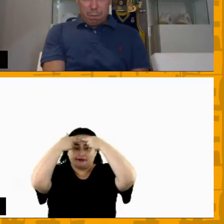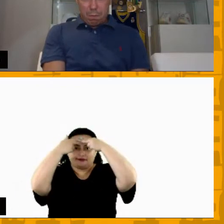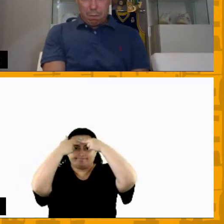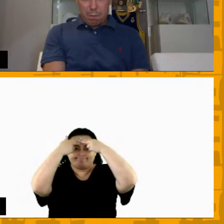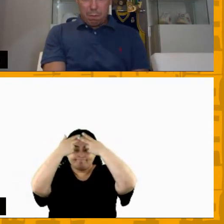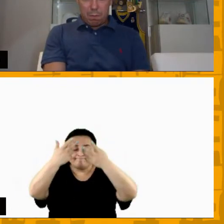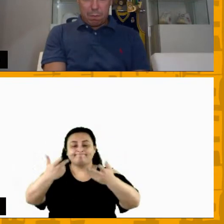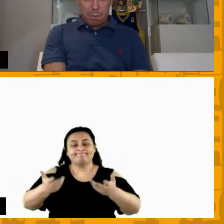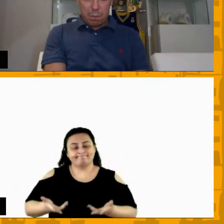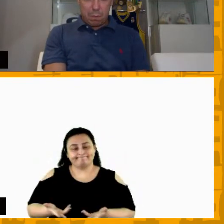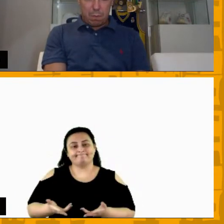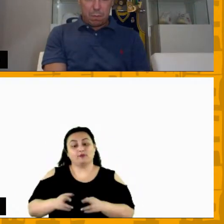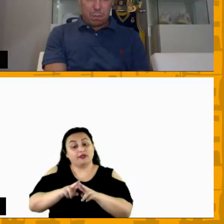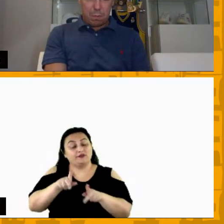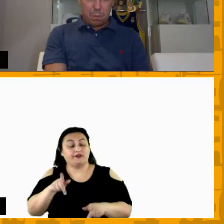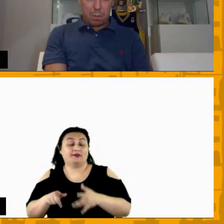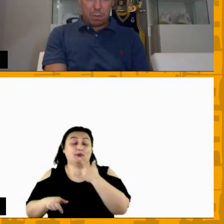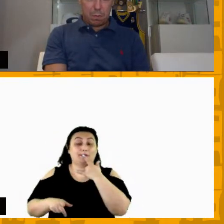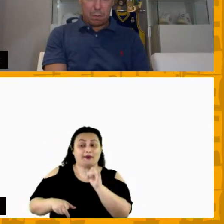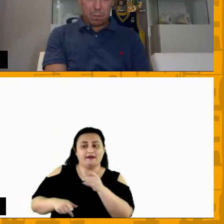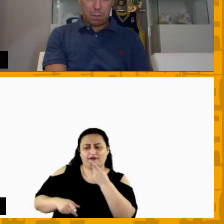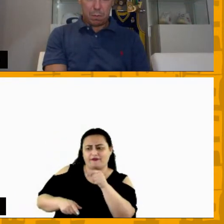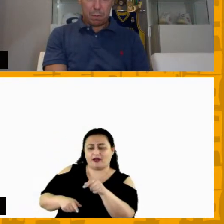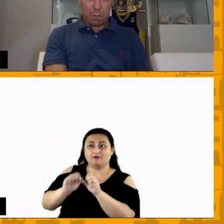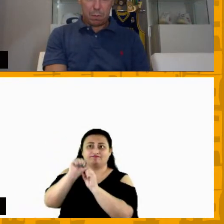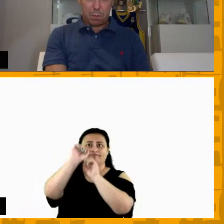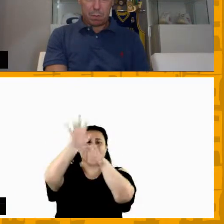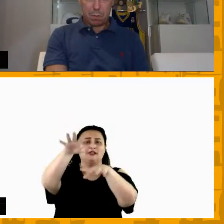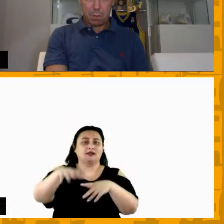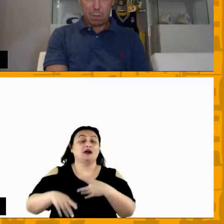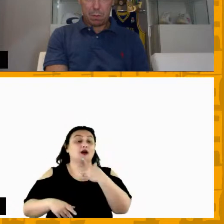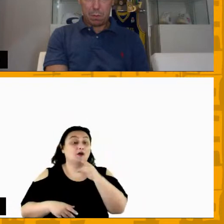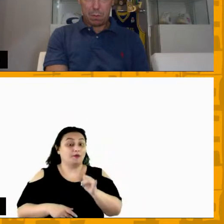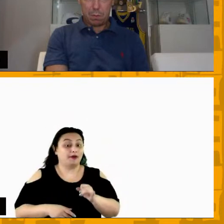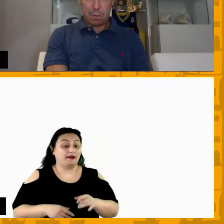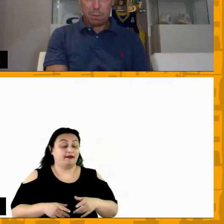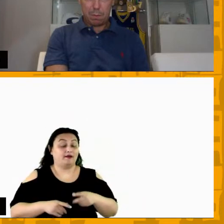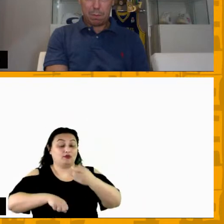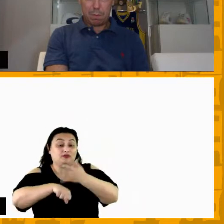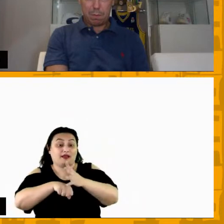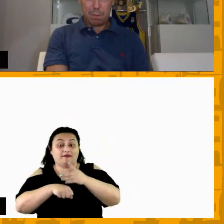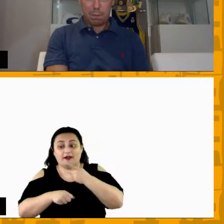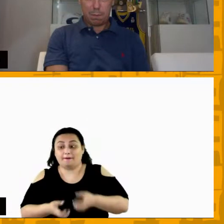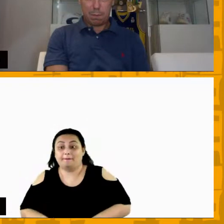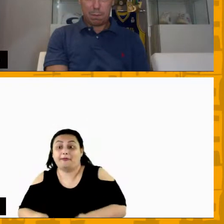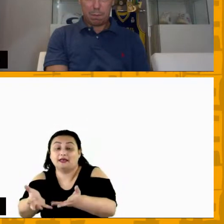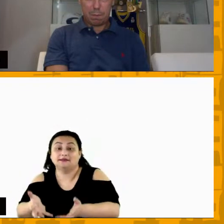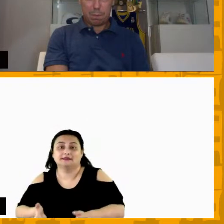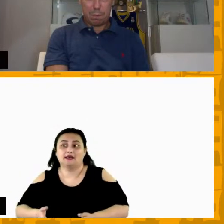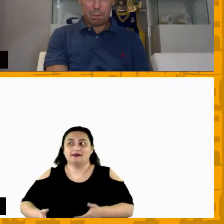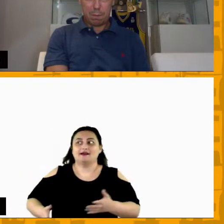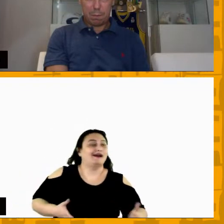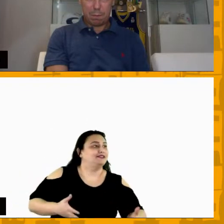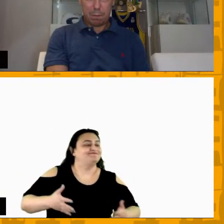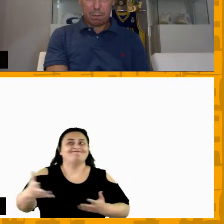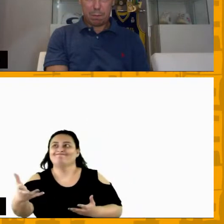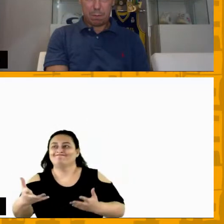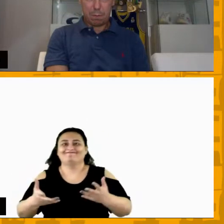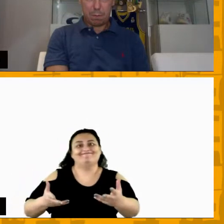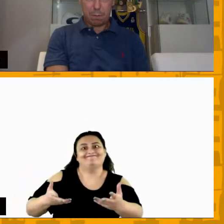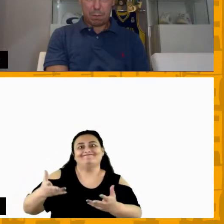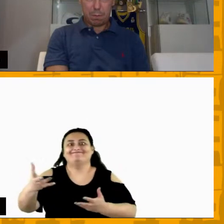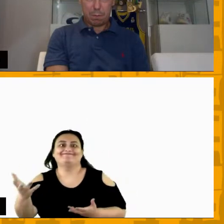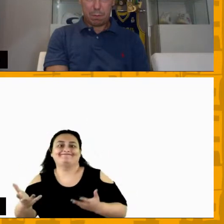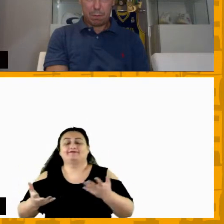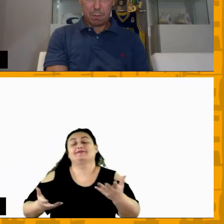essa divergência o pai fala pra ele arremessar o técnico fala pra ele passar aí ele fica na quadra não sabe se olha pro treinador ou pro